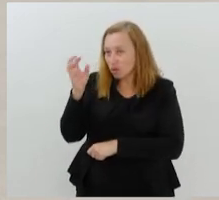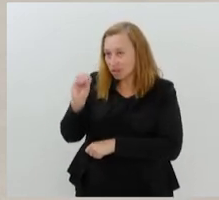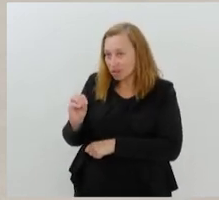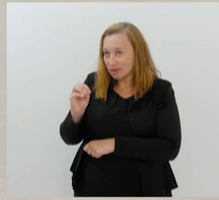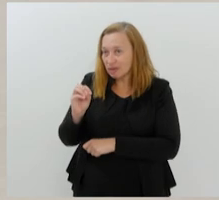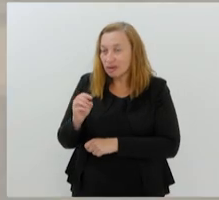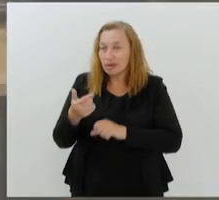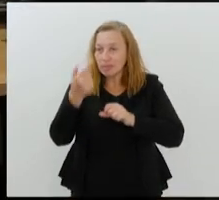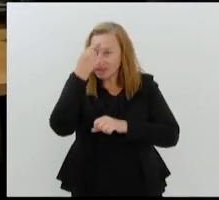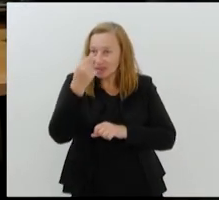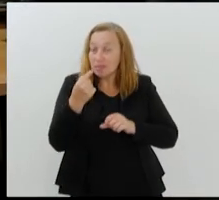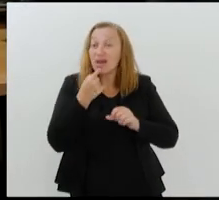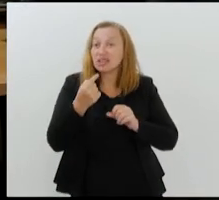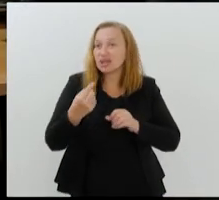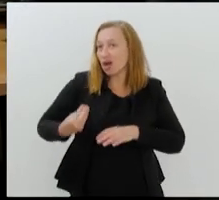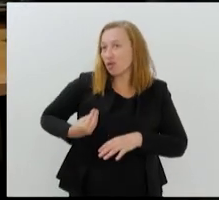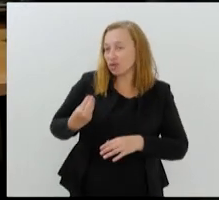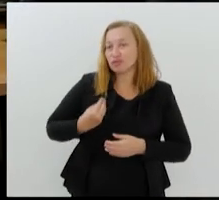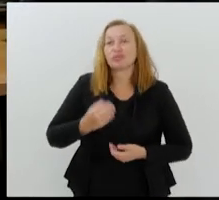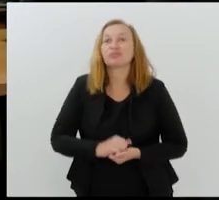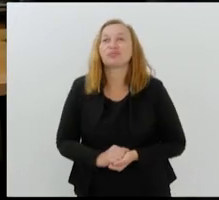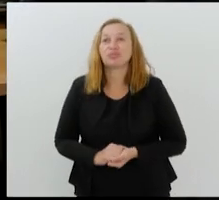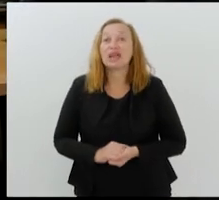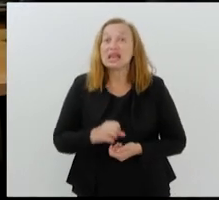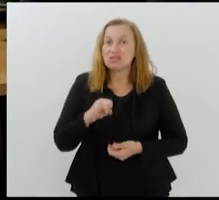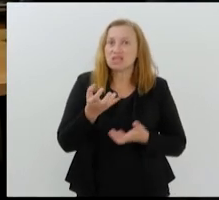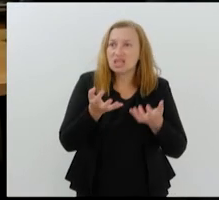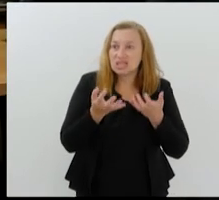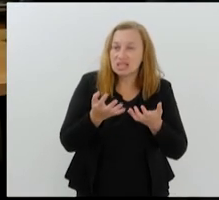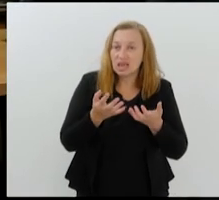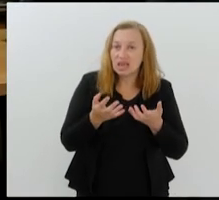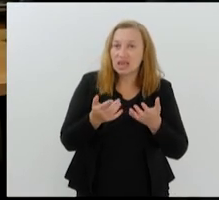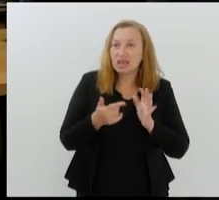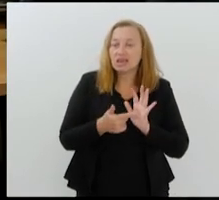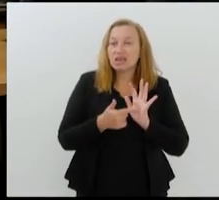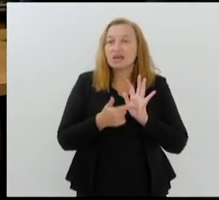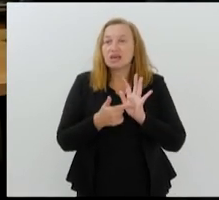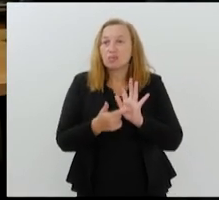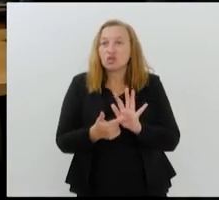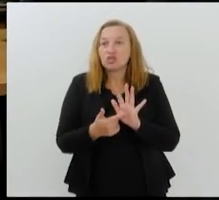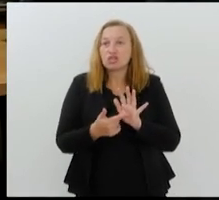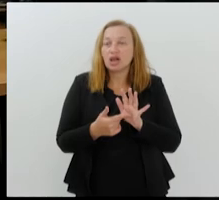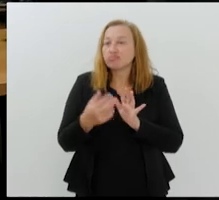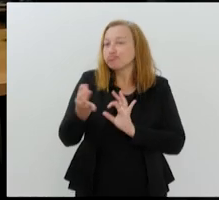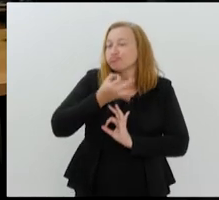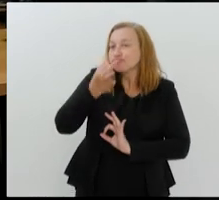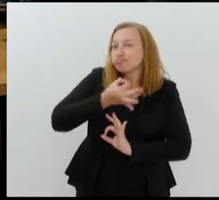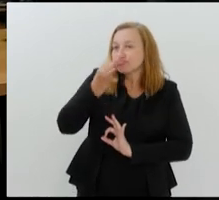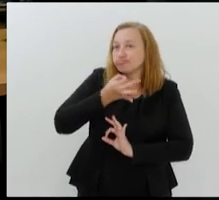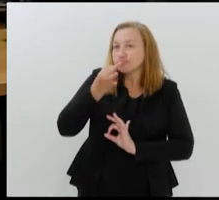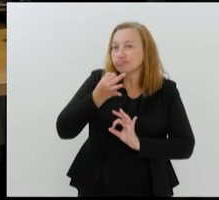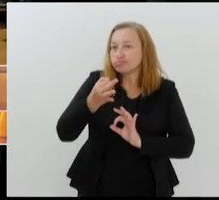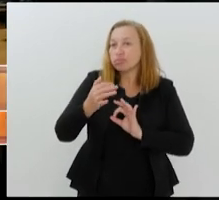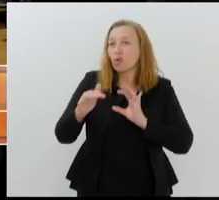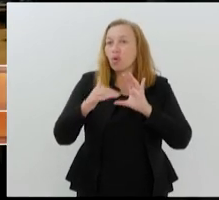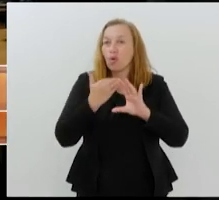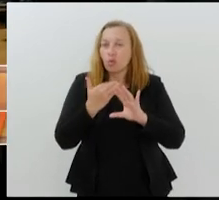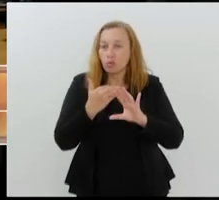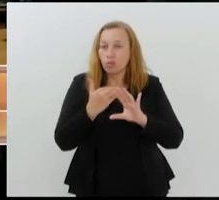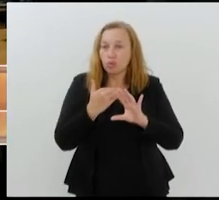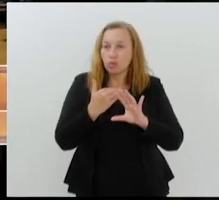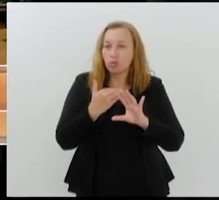imagens ao vivo. Se você quiser enviar sugestões ou vídeos aí da sua cidade, é só acessar nosso e-mail, tvalerge,